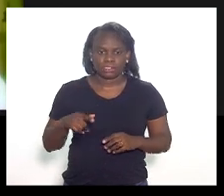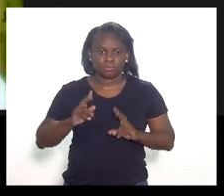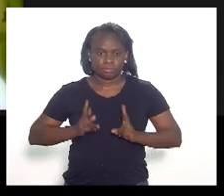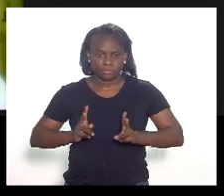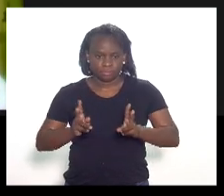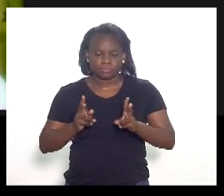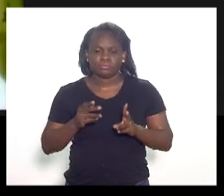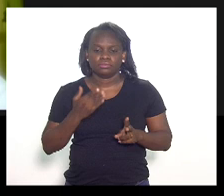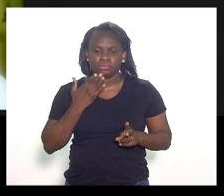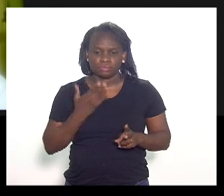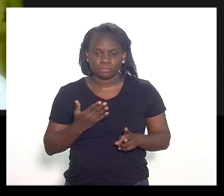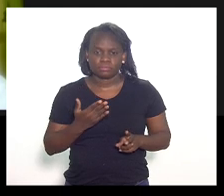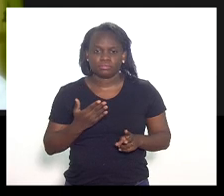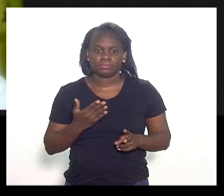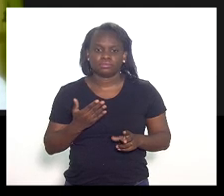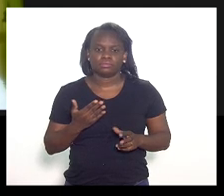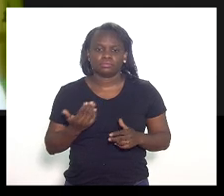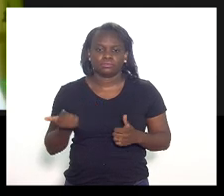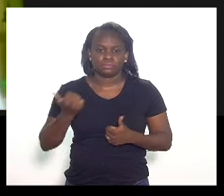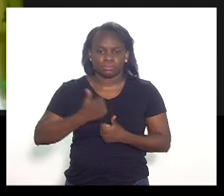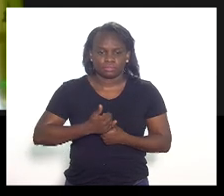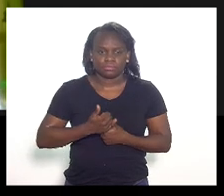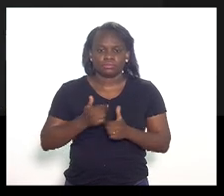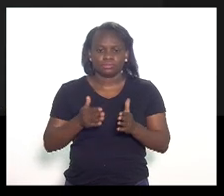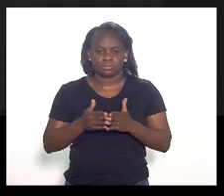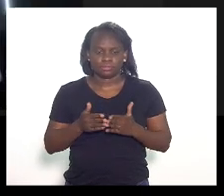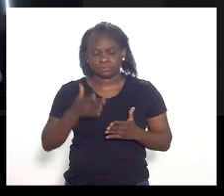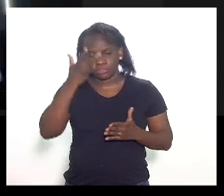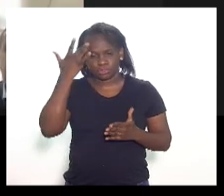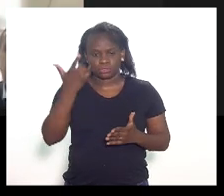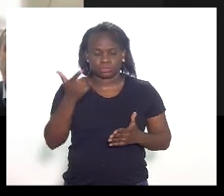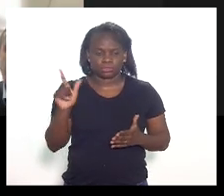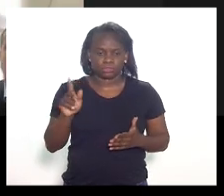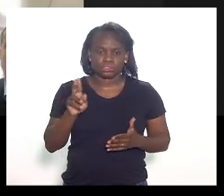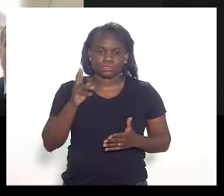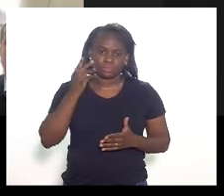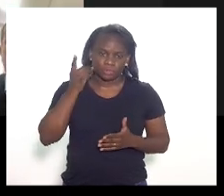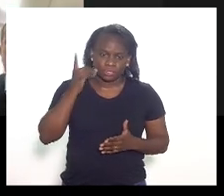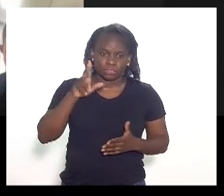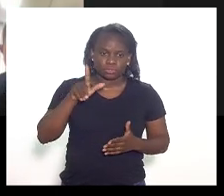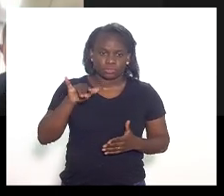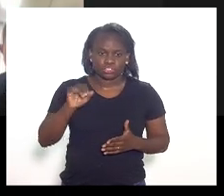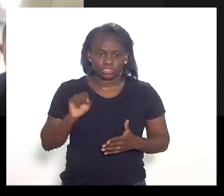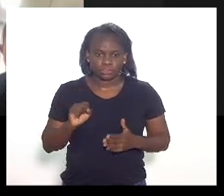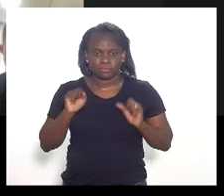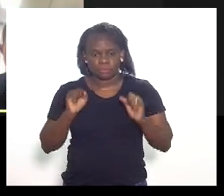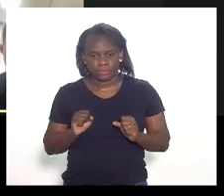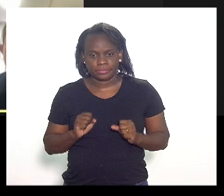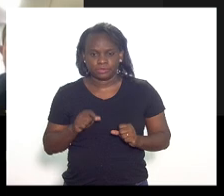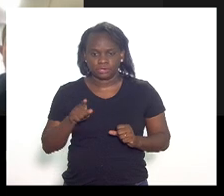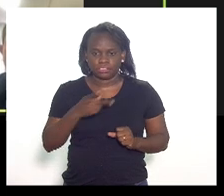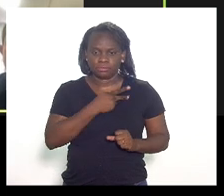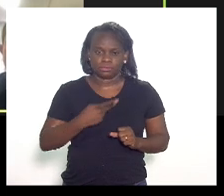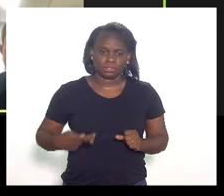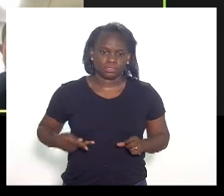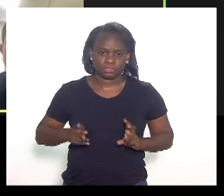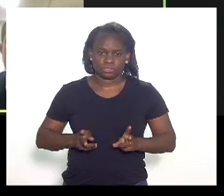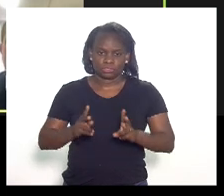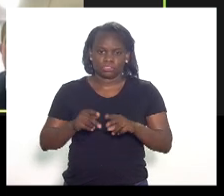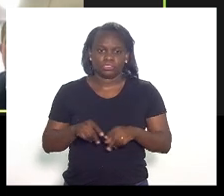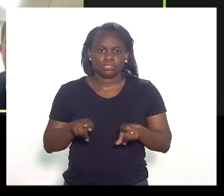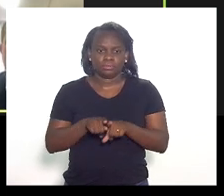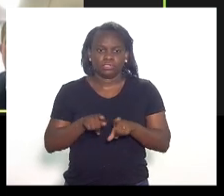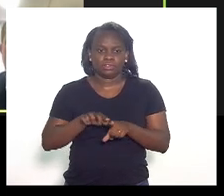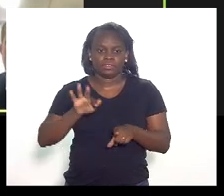permanência, eu peço que Vossa Excelência verifique com o deputado Luiz Paulo se é possível presidir. O deputado